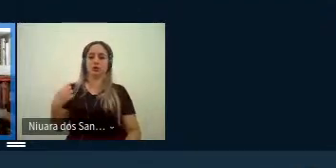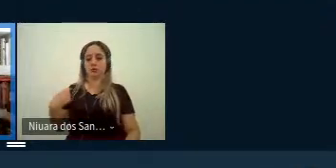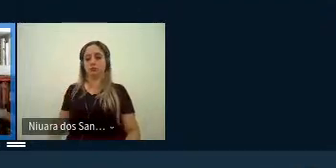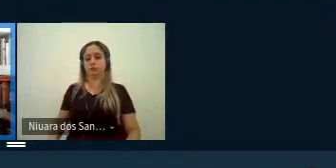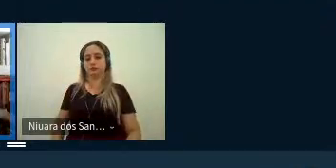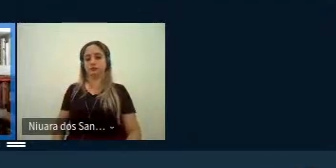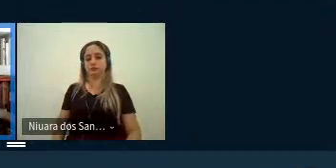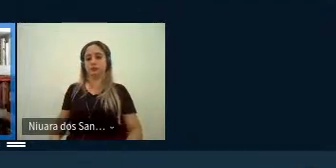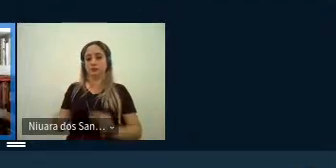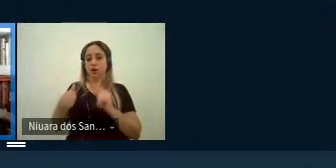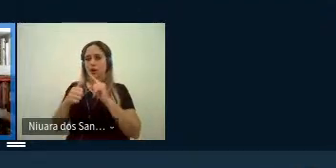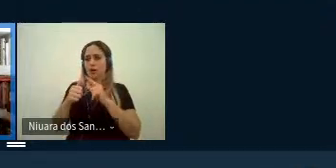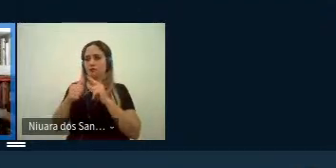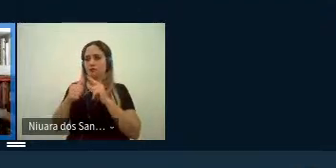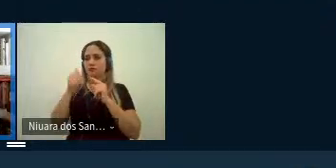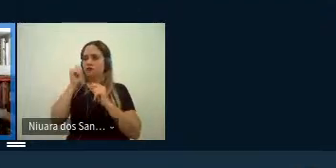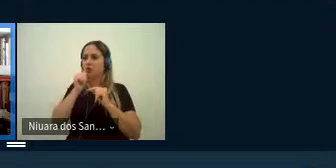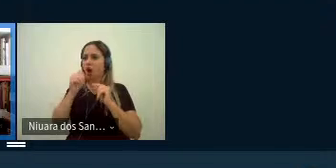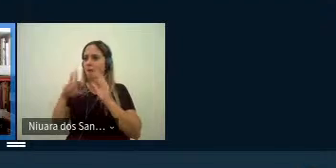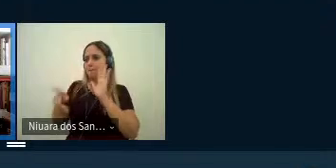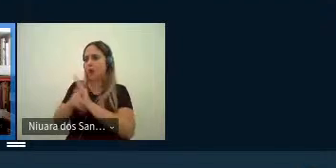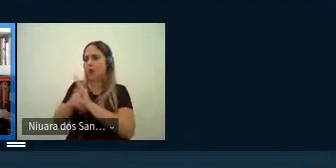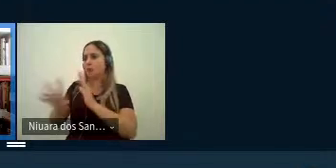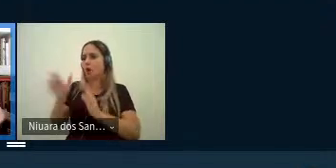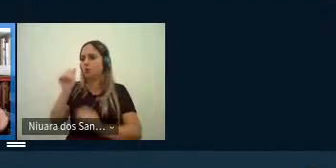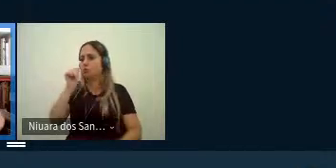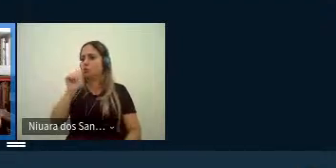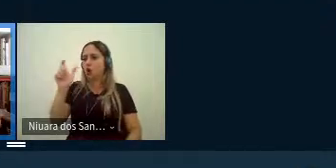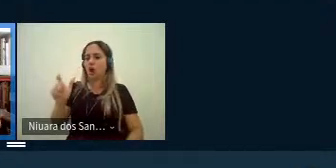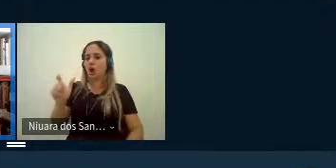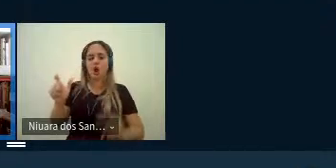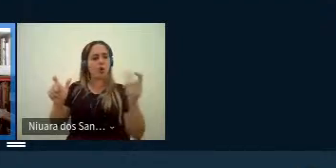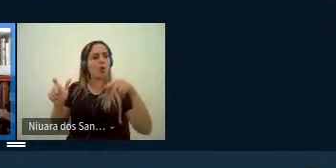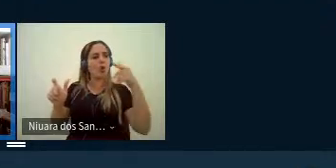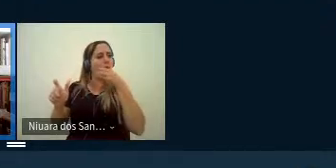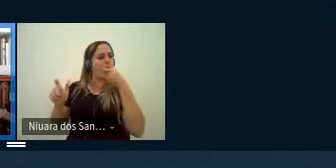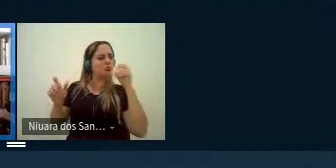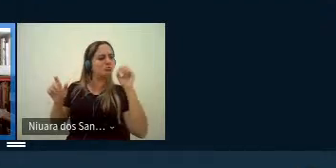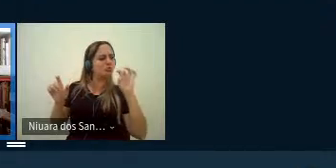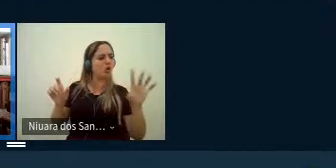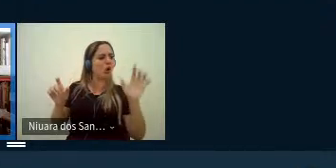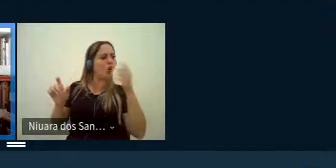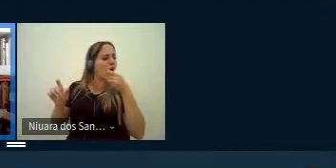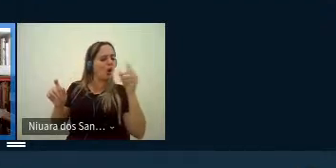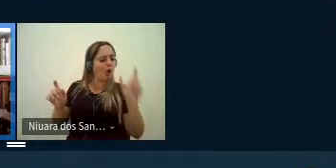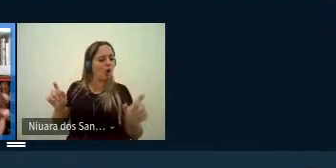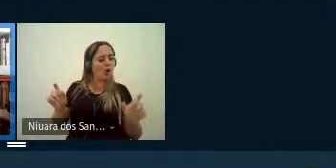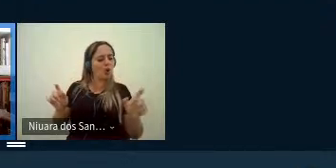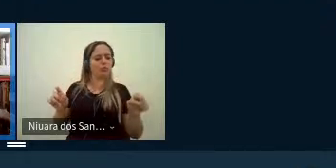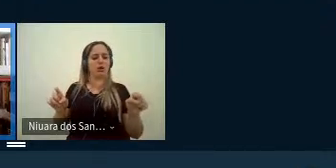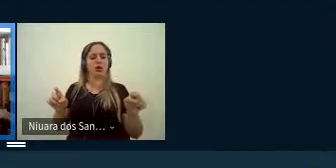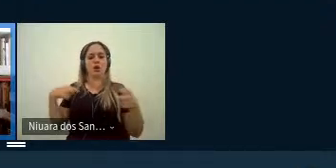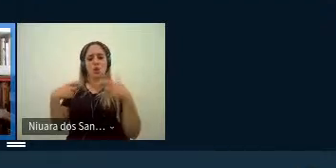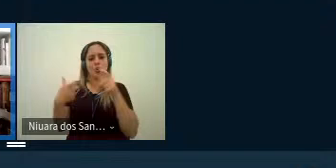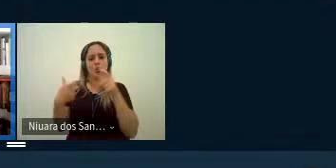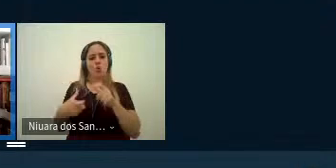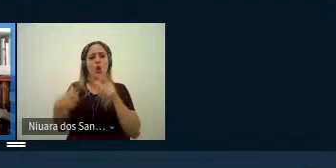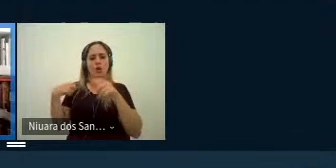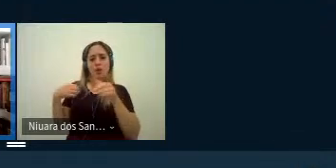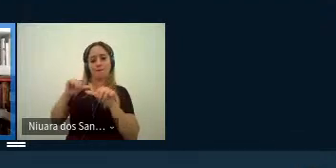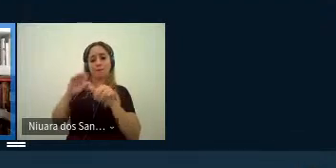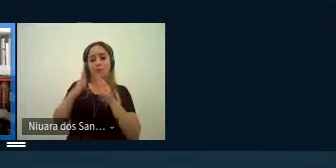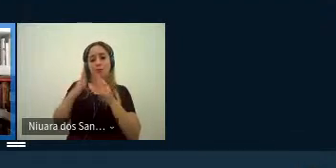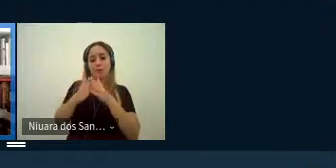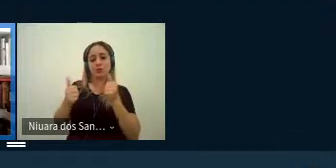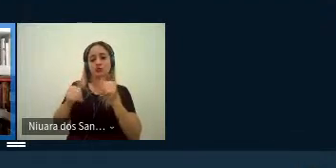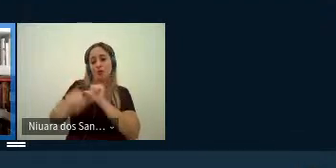é atribuída às mulheres a segunda aos homens né e no lugar disso então conduzir ela propôs uma troca né